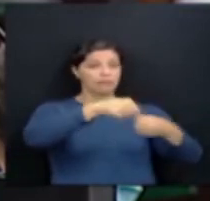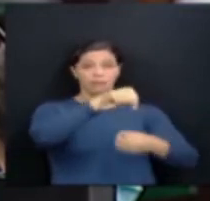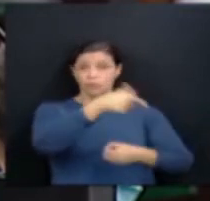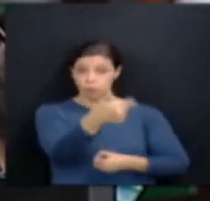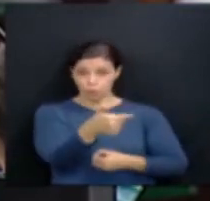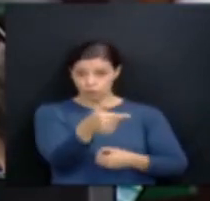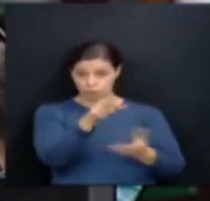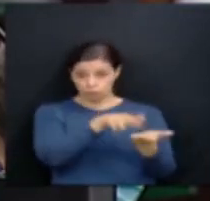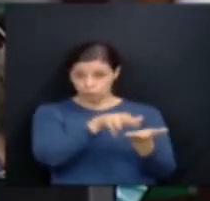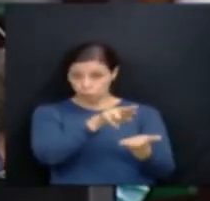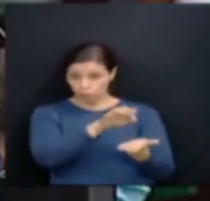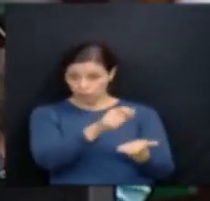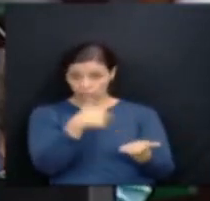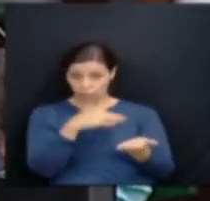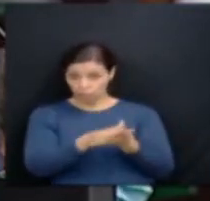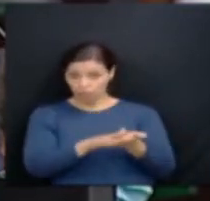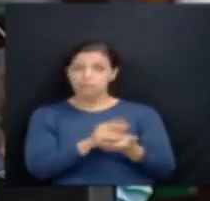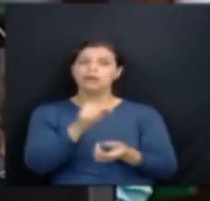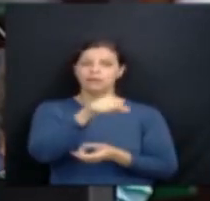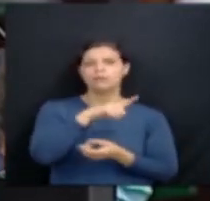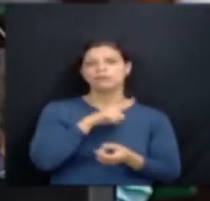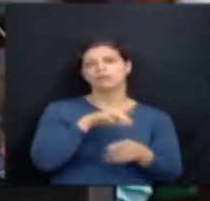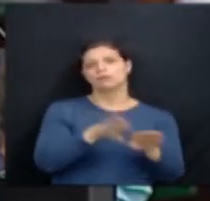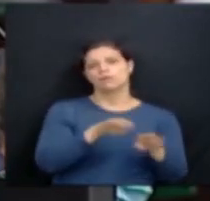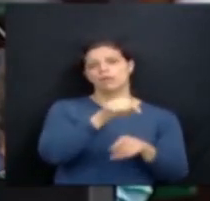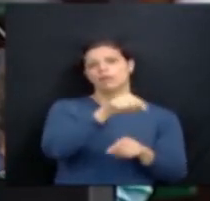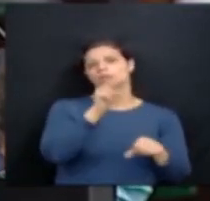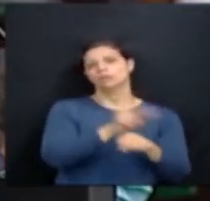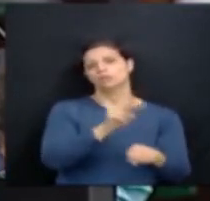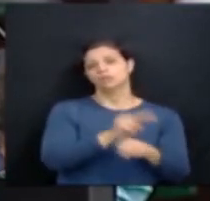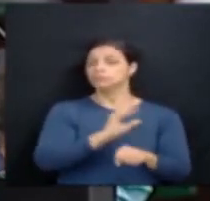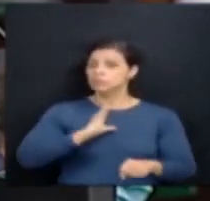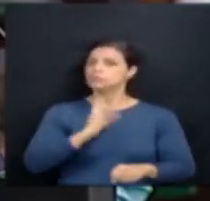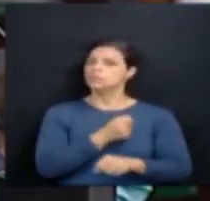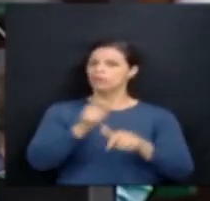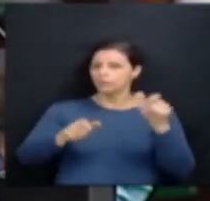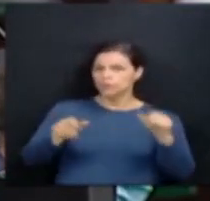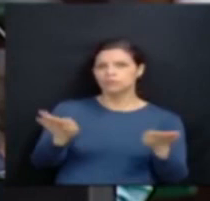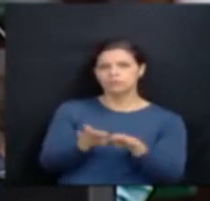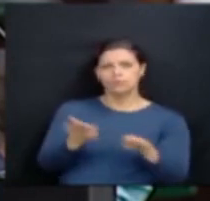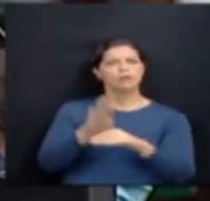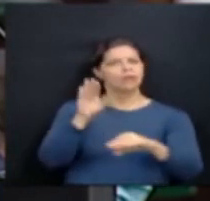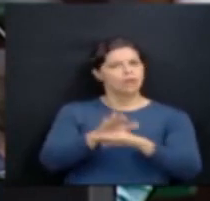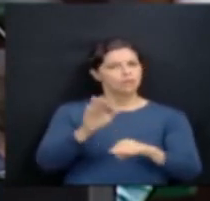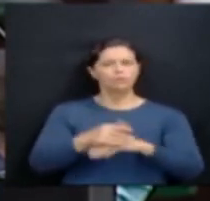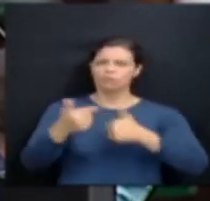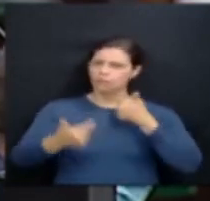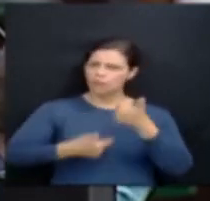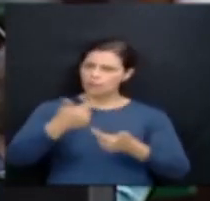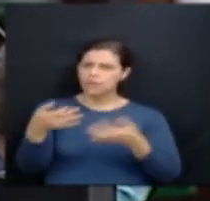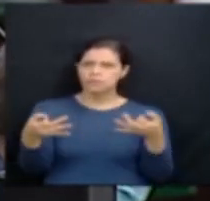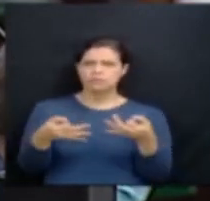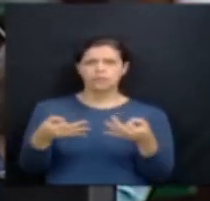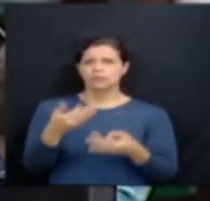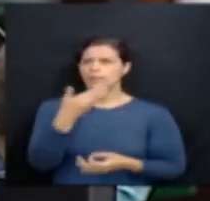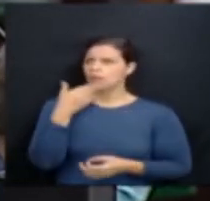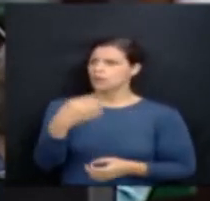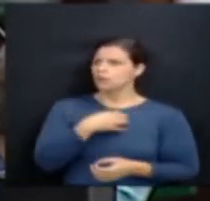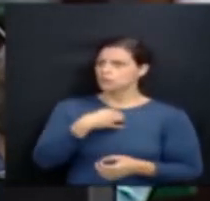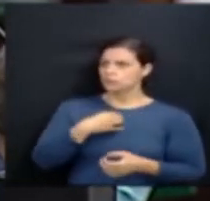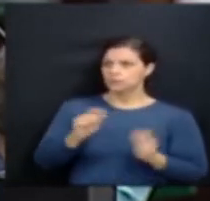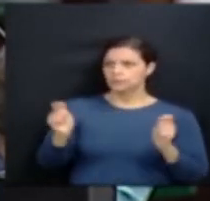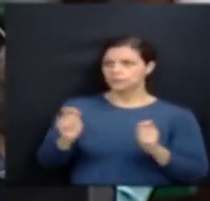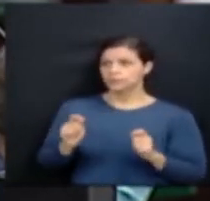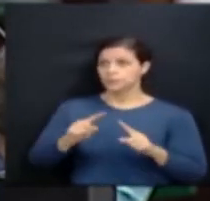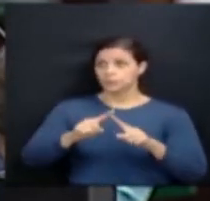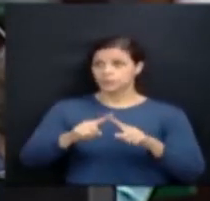nós imaginávamos que iam acontecer. E vem sim salvando muitas vidas. Vem fazendo o seu trabalho da melhor maneira possível.